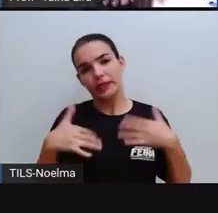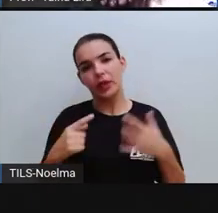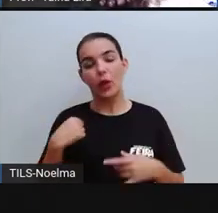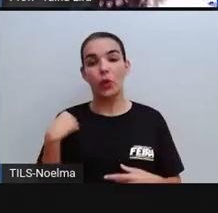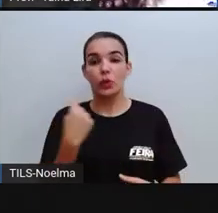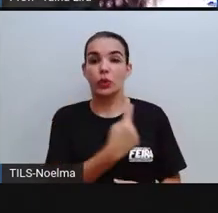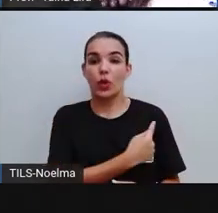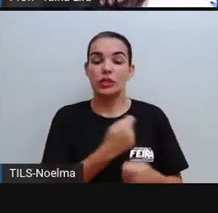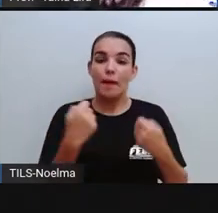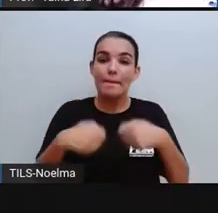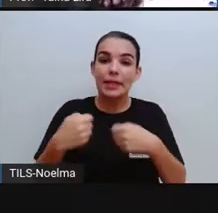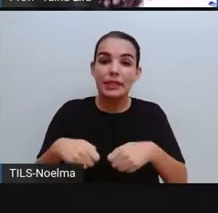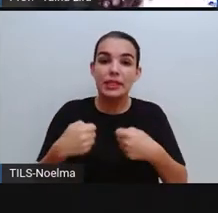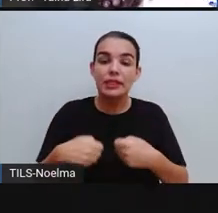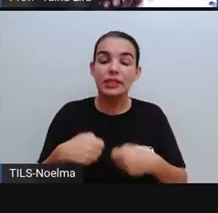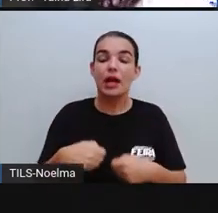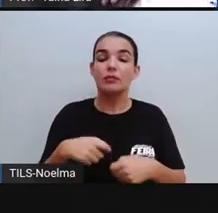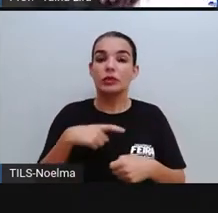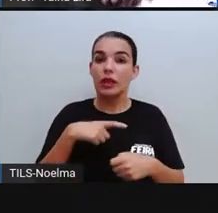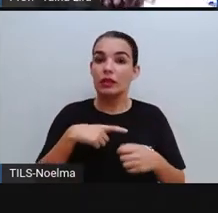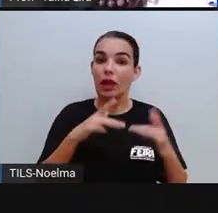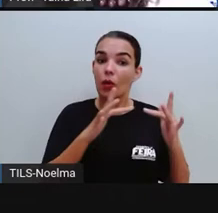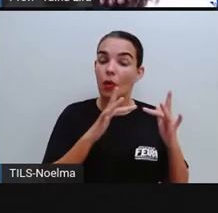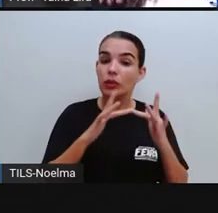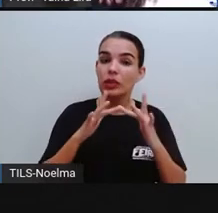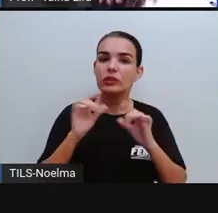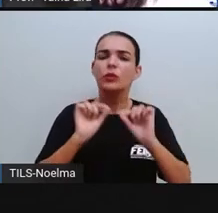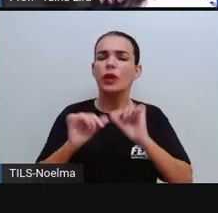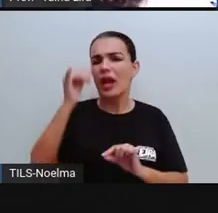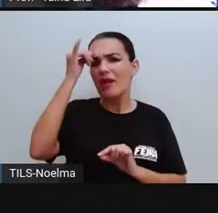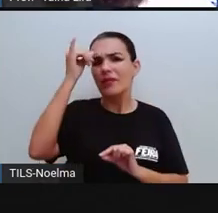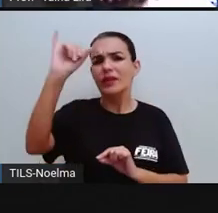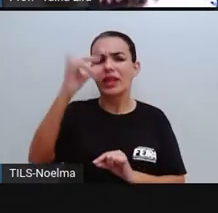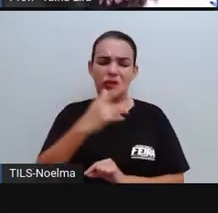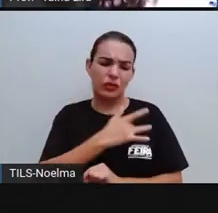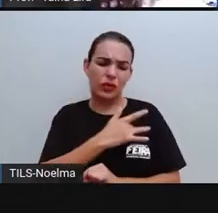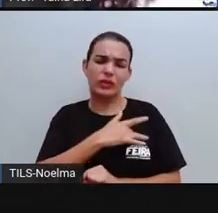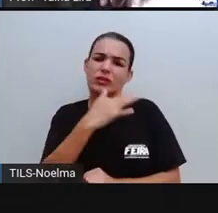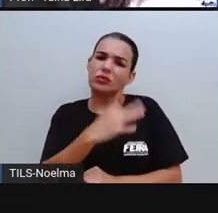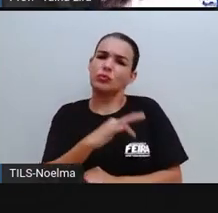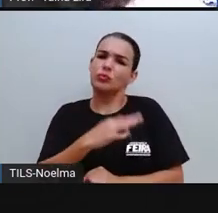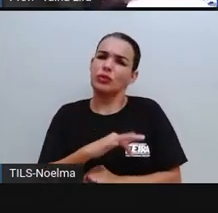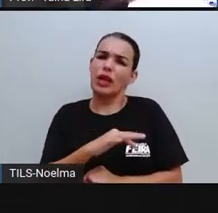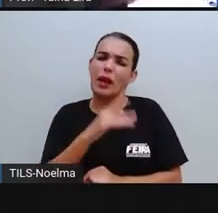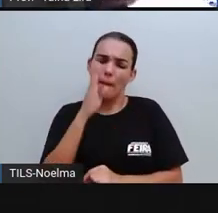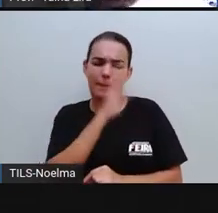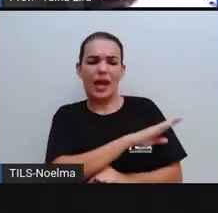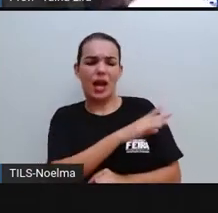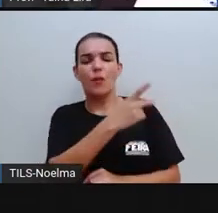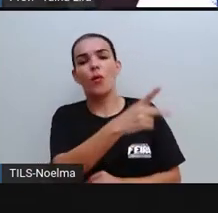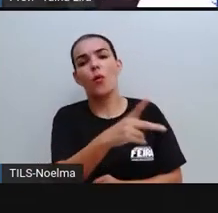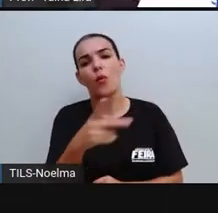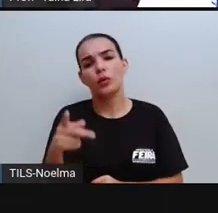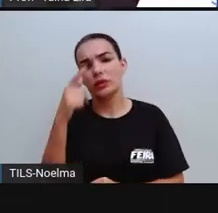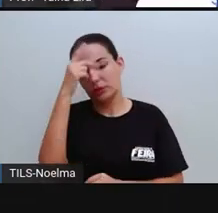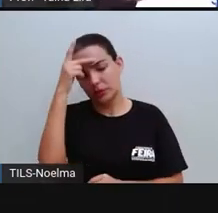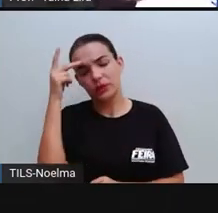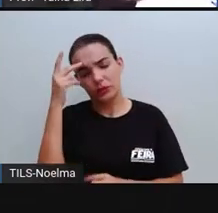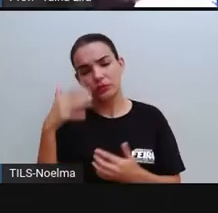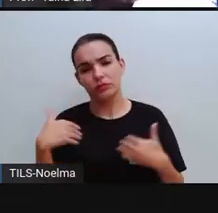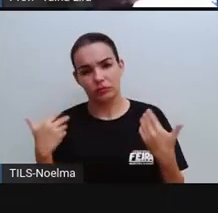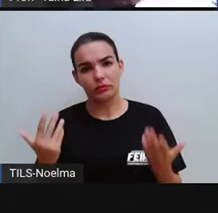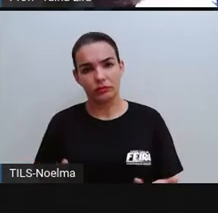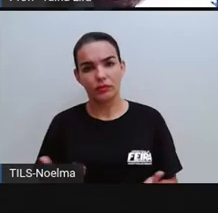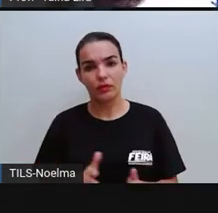conviver com as pessoas, evitando magoar essas pessoas, que são os amassos ali no coração. Na